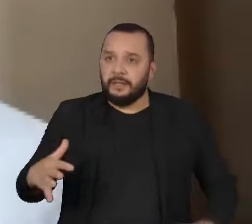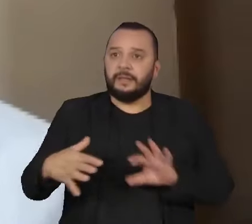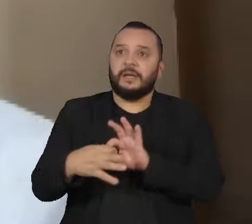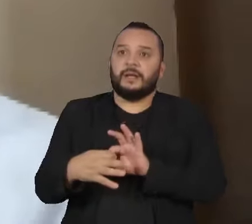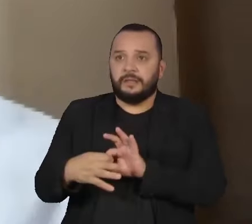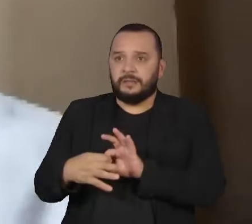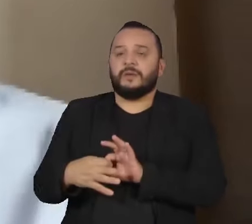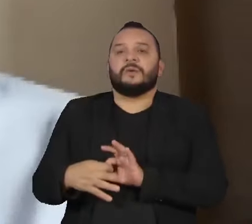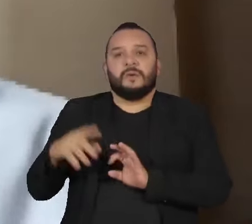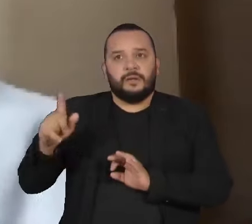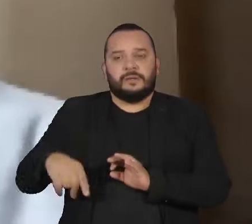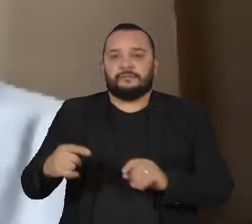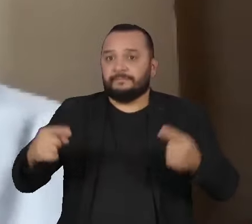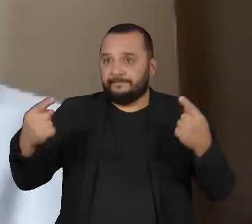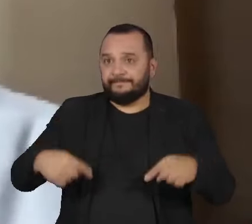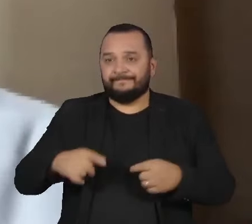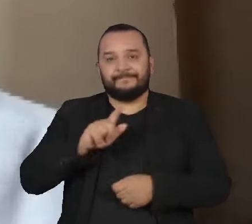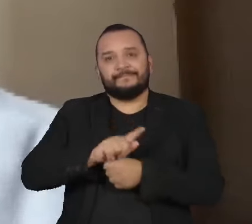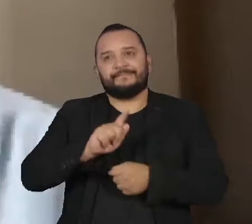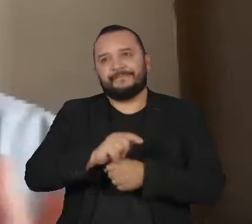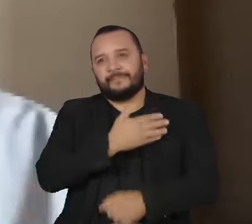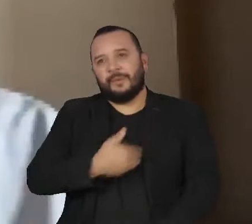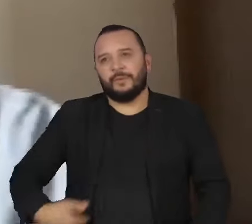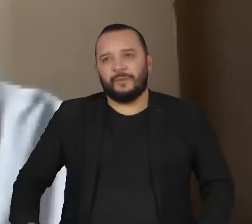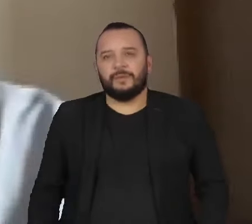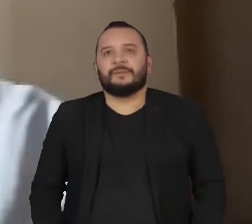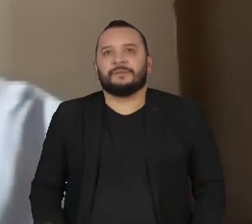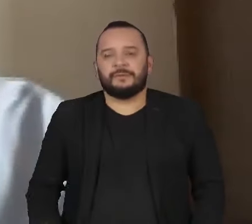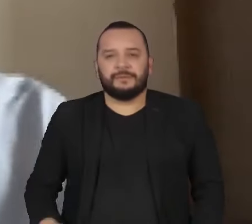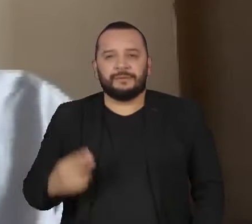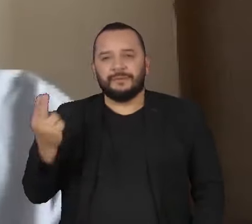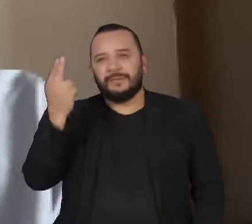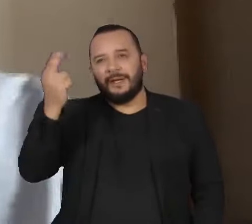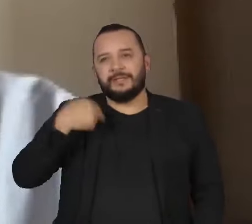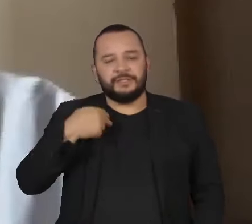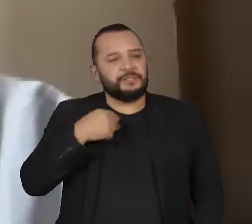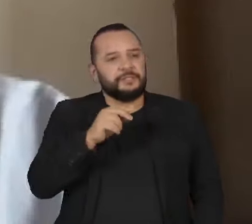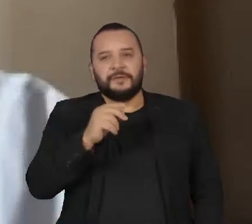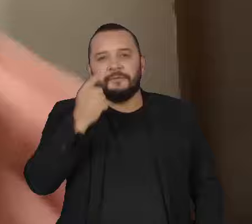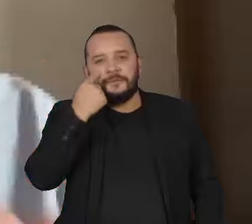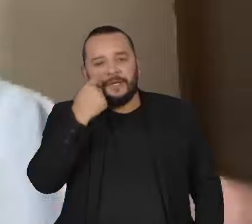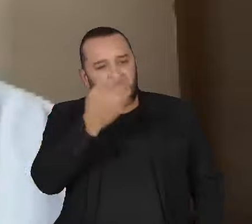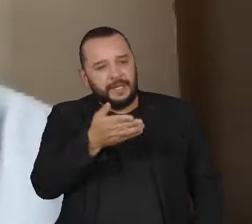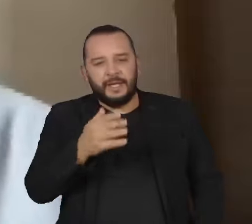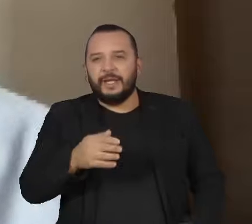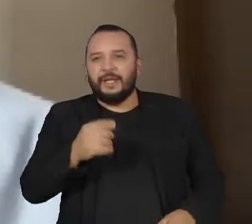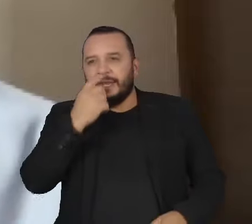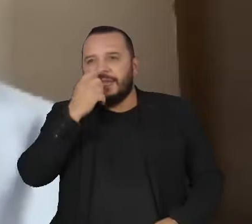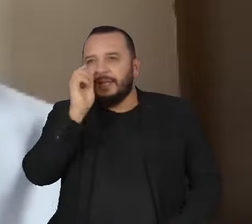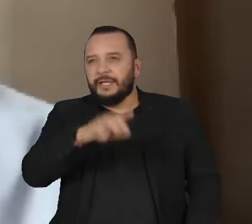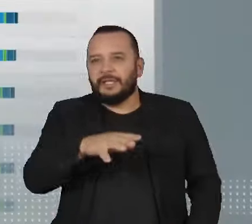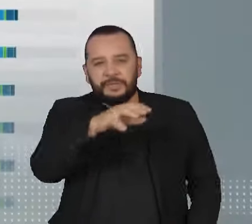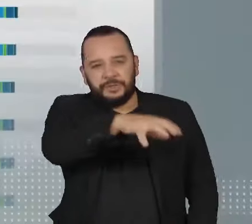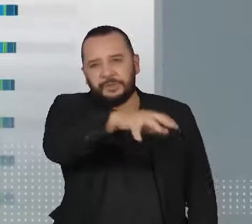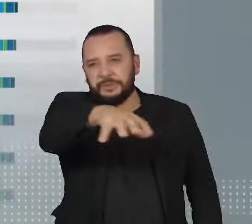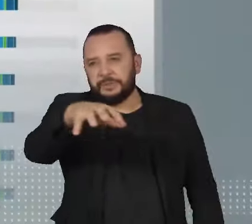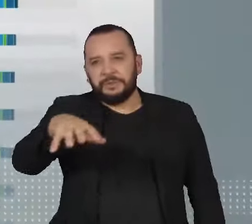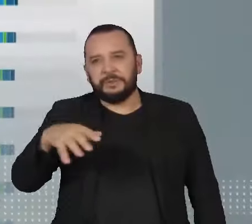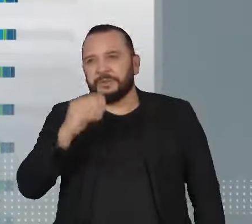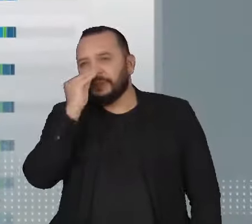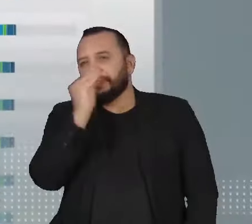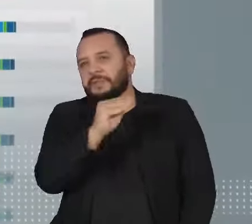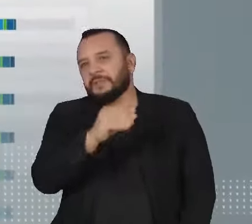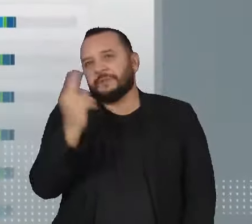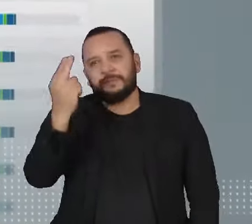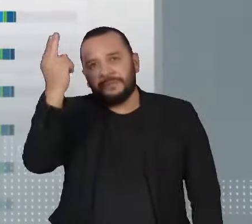desafio, eu diria, dos gestores públicos. Não dá mais para a gente olhar em caixinhas, isoladamente, os temas. Em